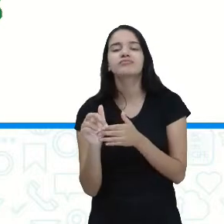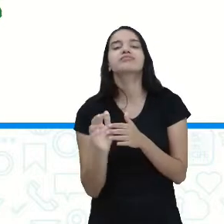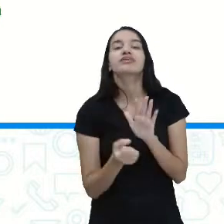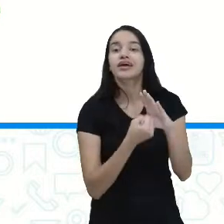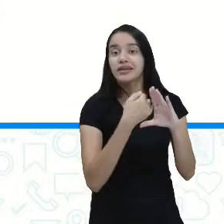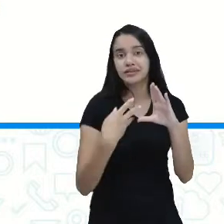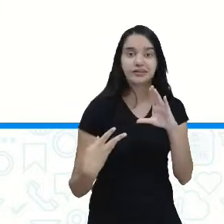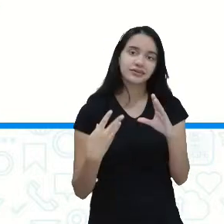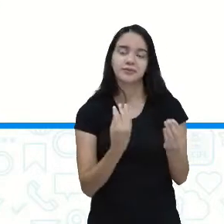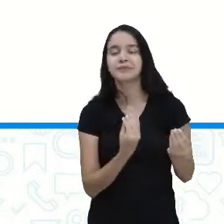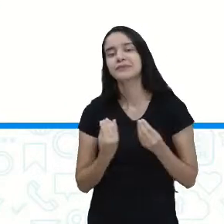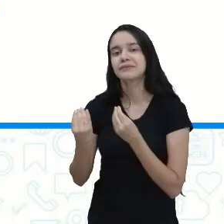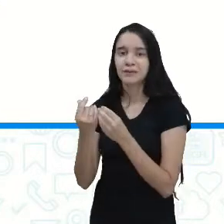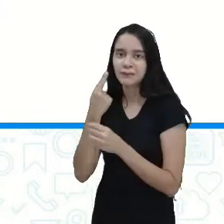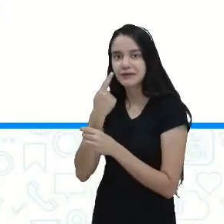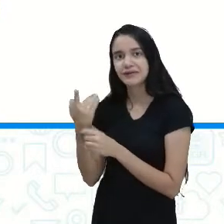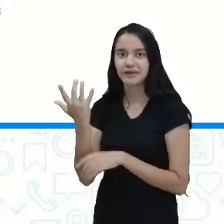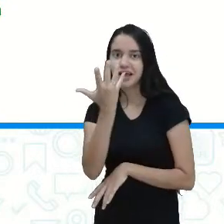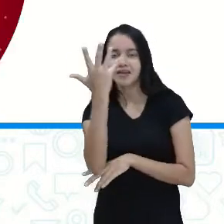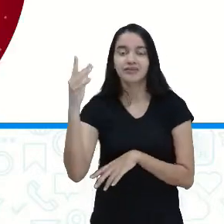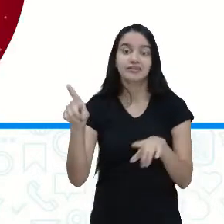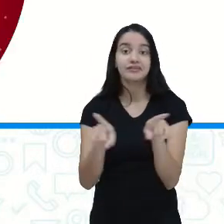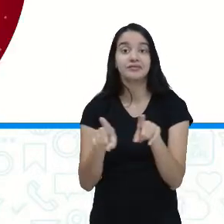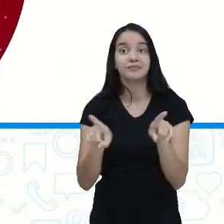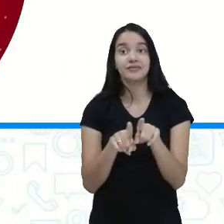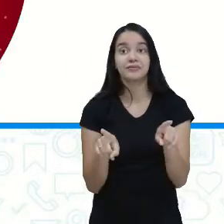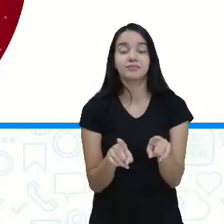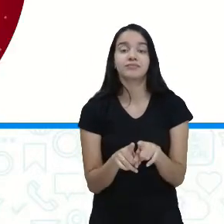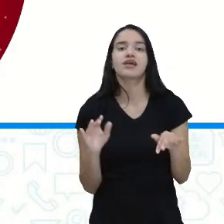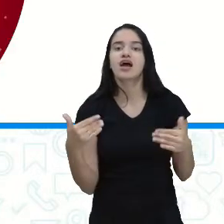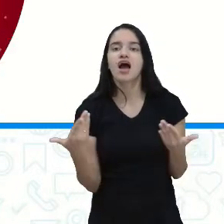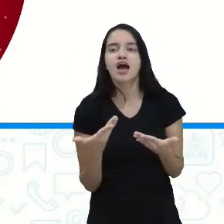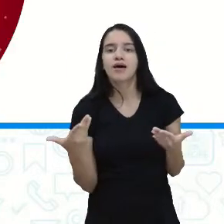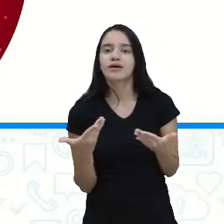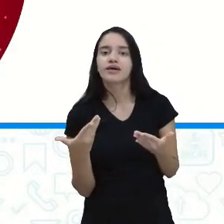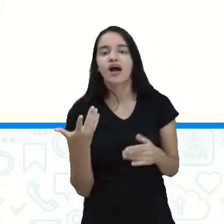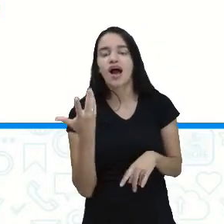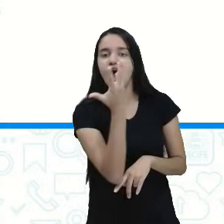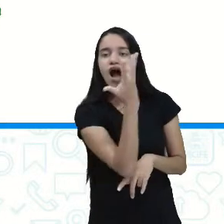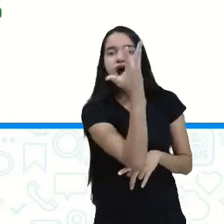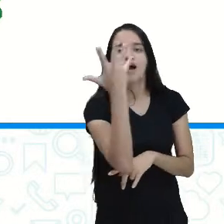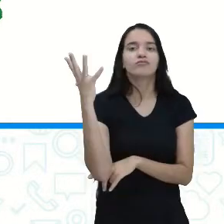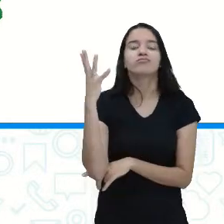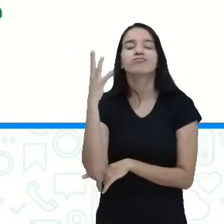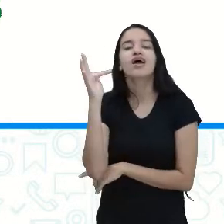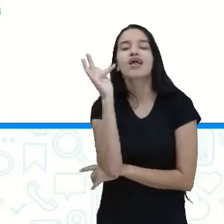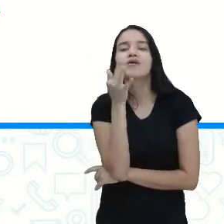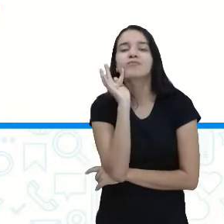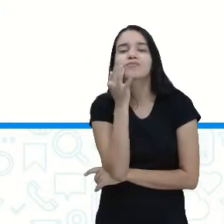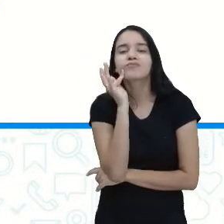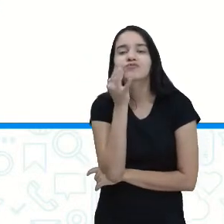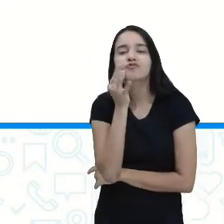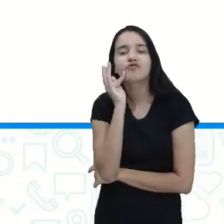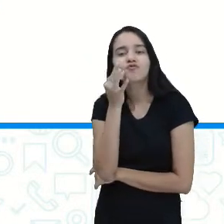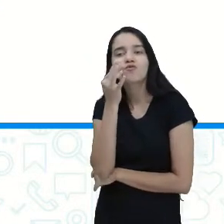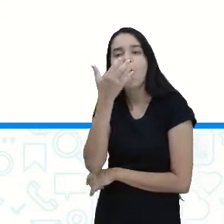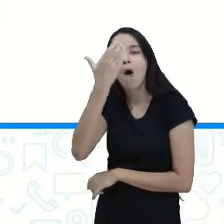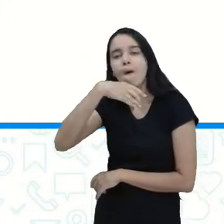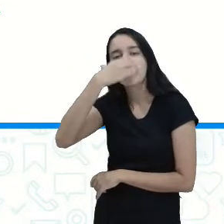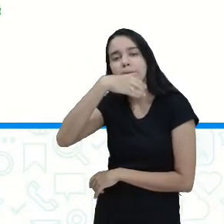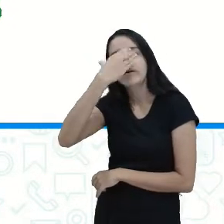para essa árvore também, não é? Muitas outras qualidades. Como aquela árvore era uma macieira, olha só.